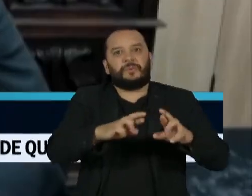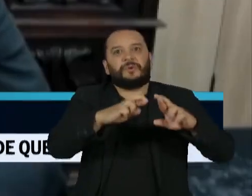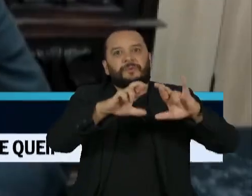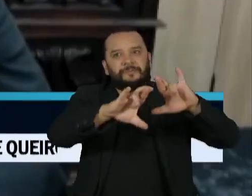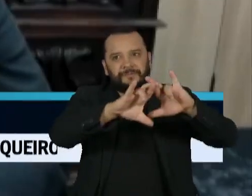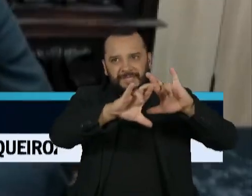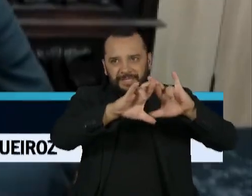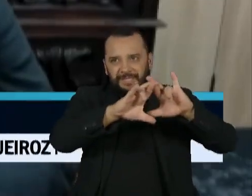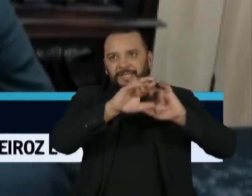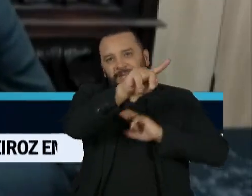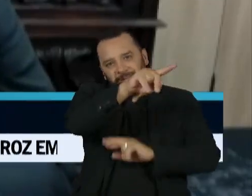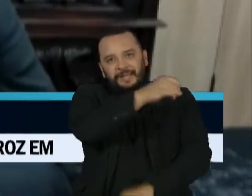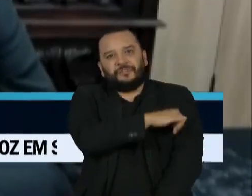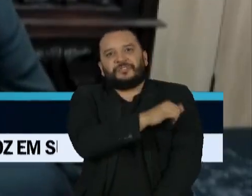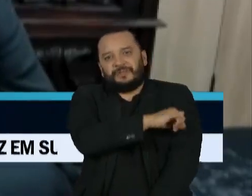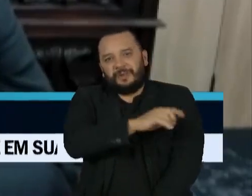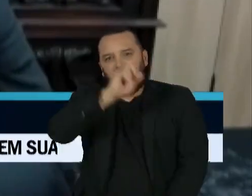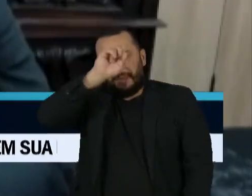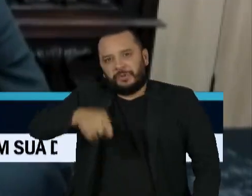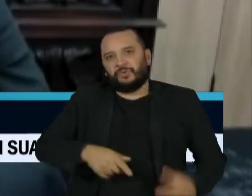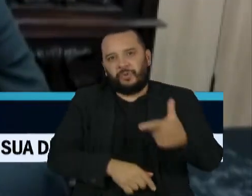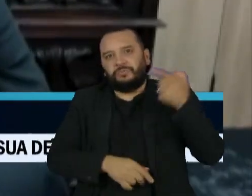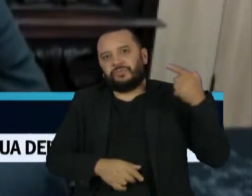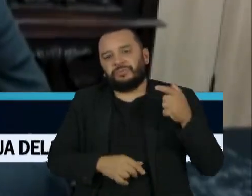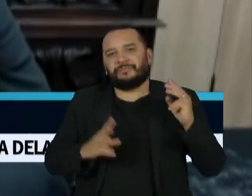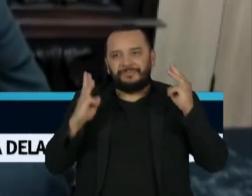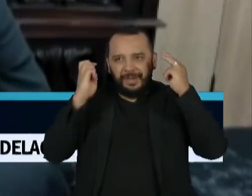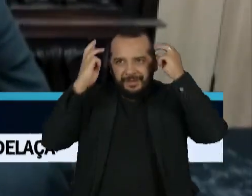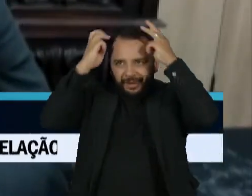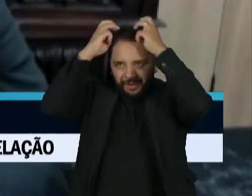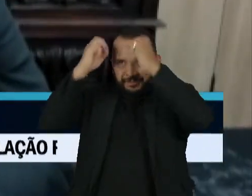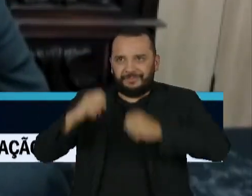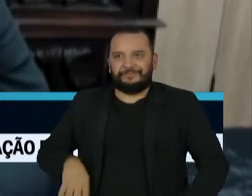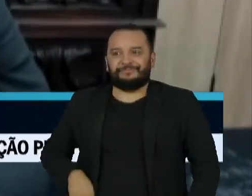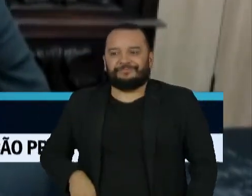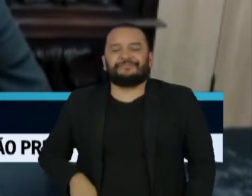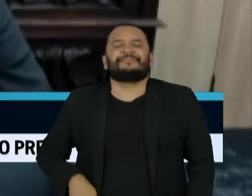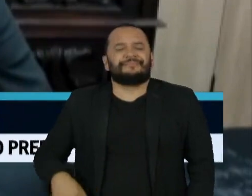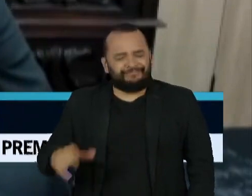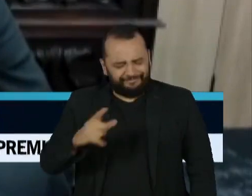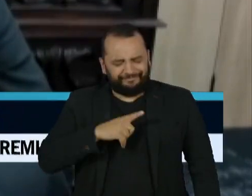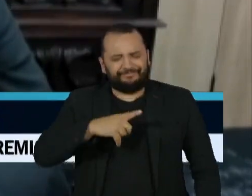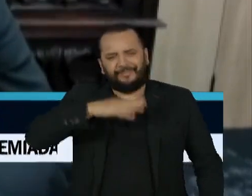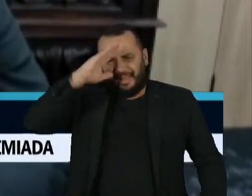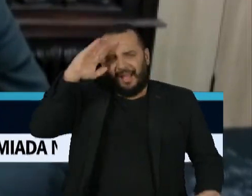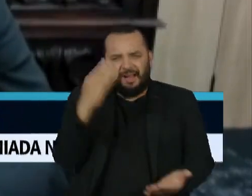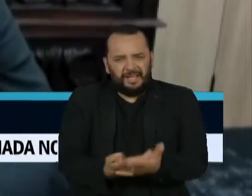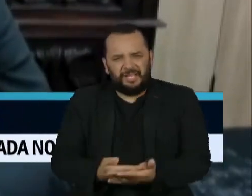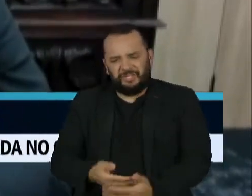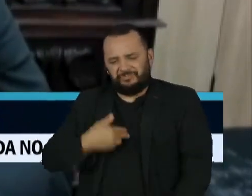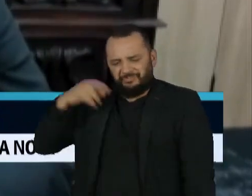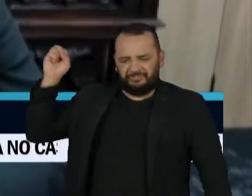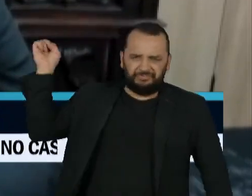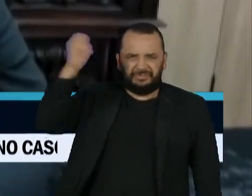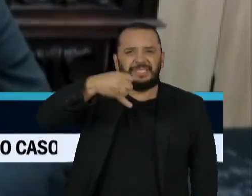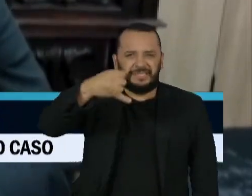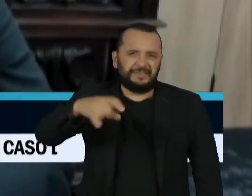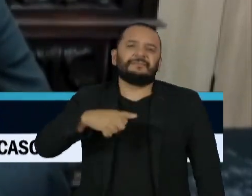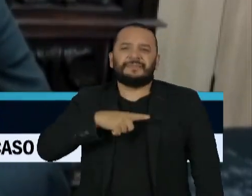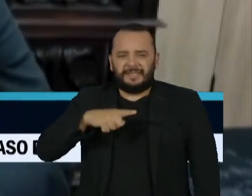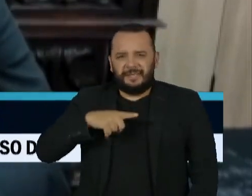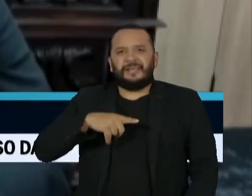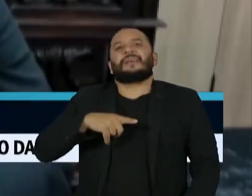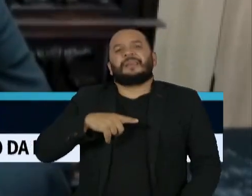Não há sombra de dúvida de que há uma participação mais ampla, ou seja,